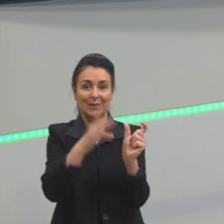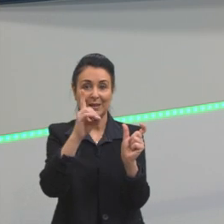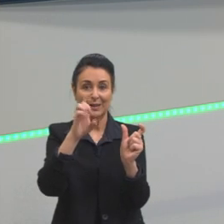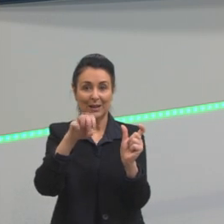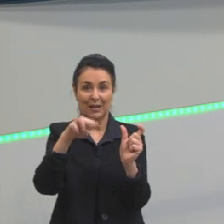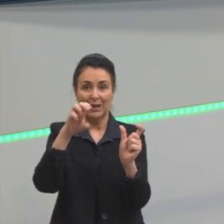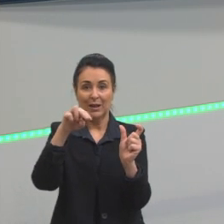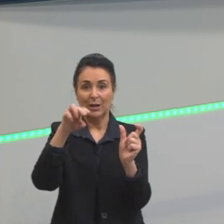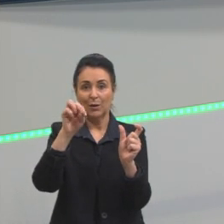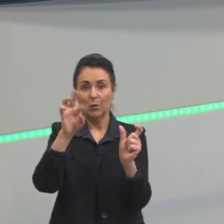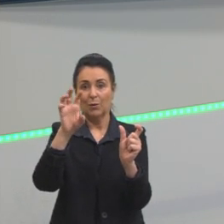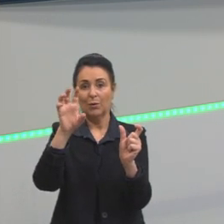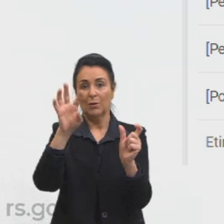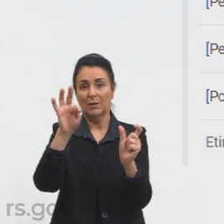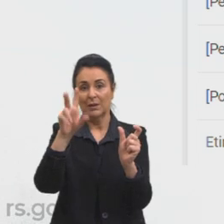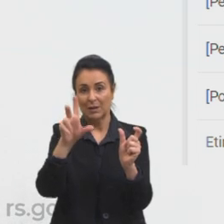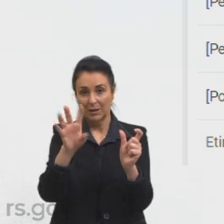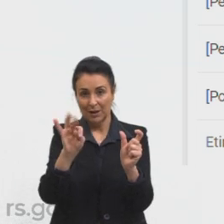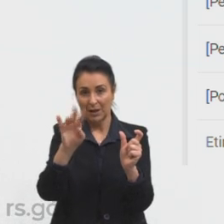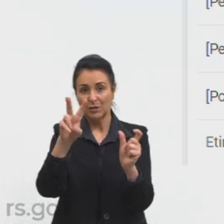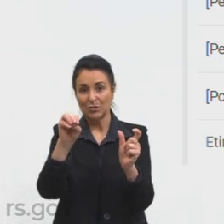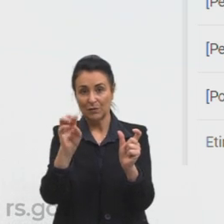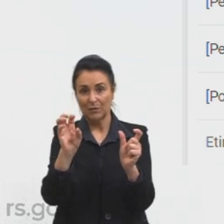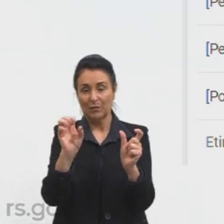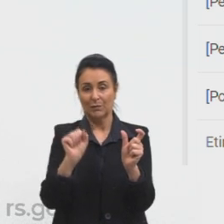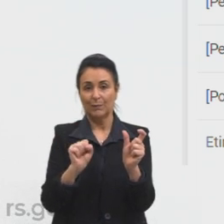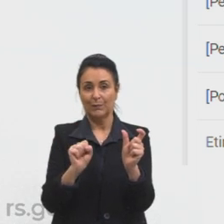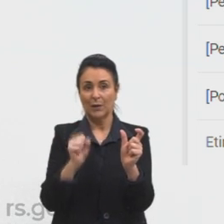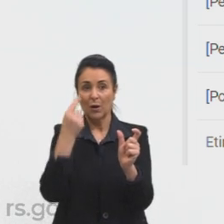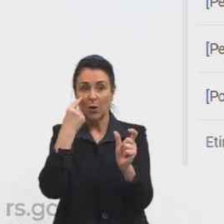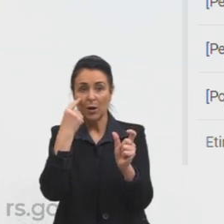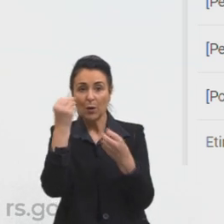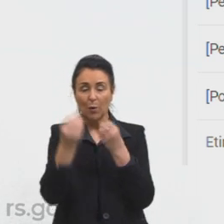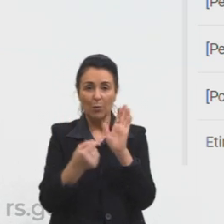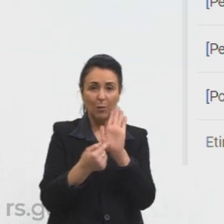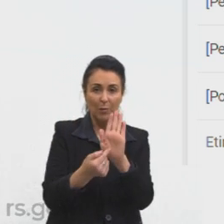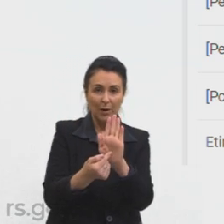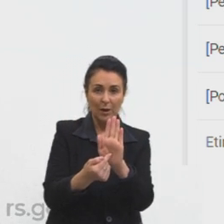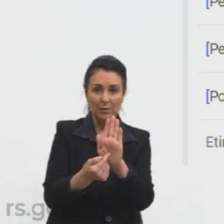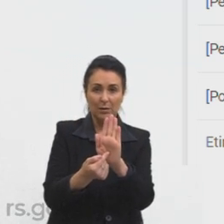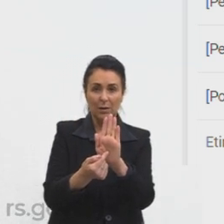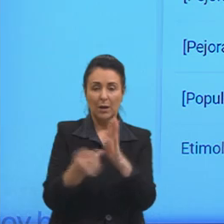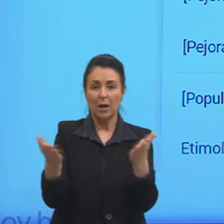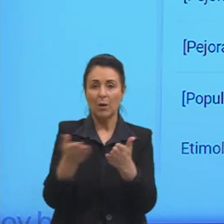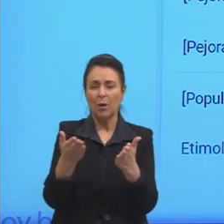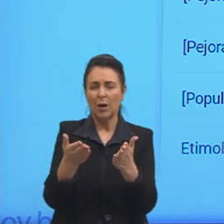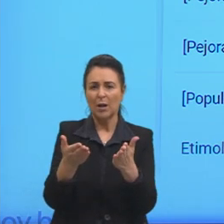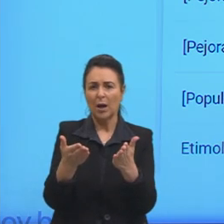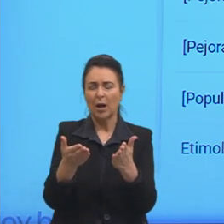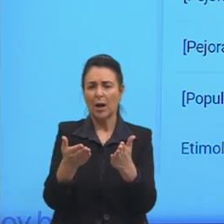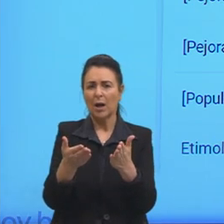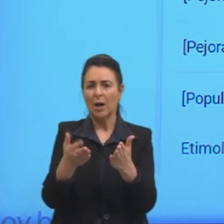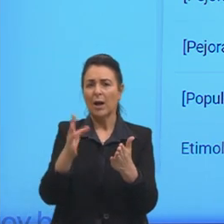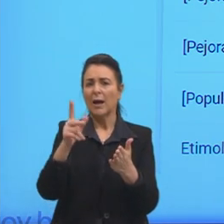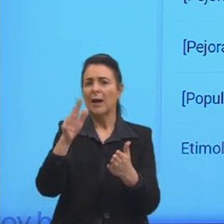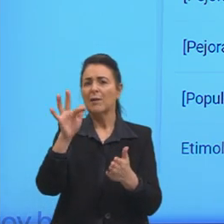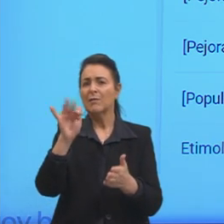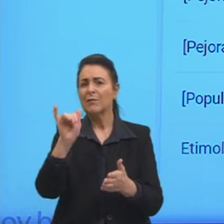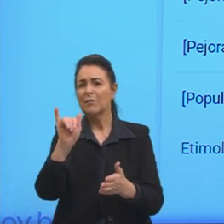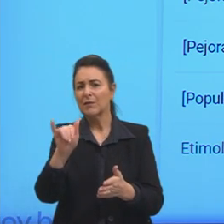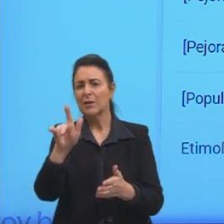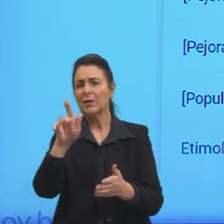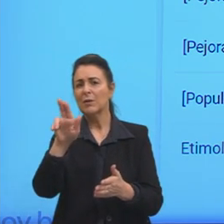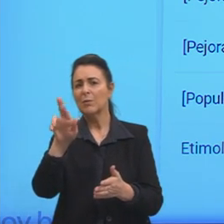adiante olha ali já como aparece tá figurado pejorativo